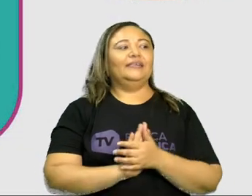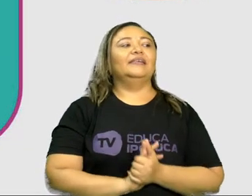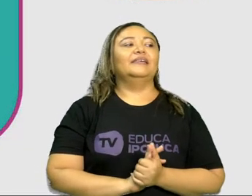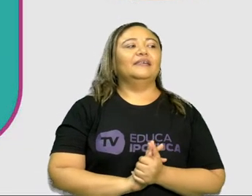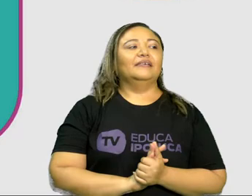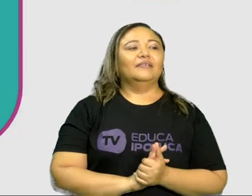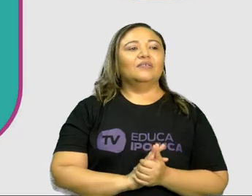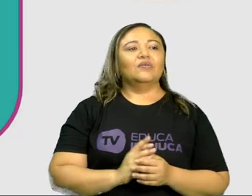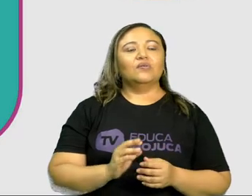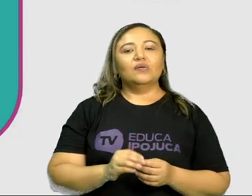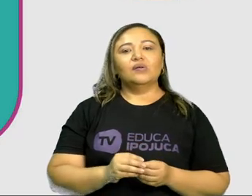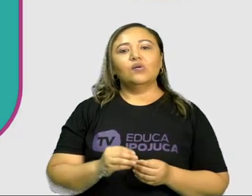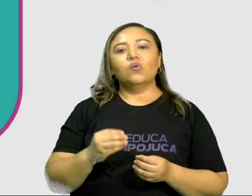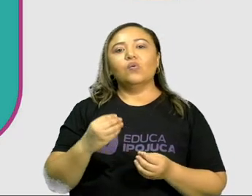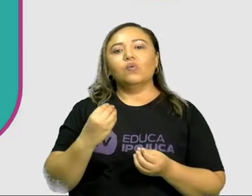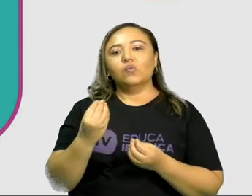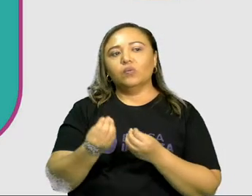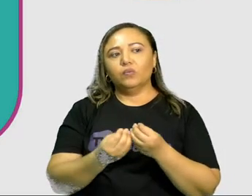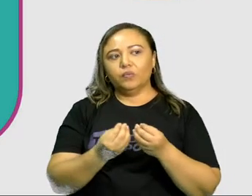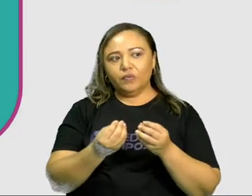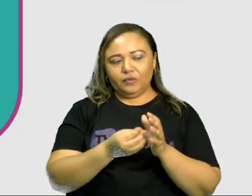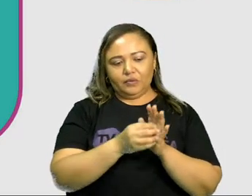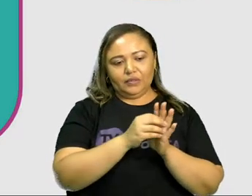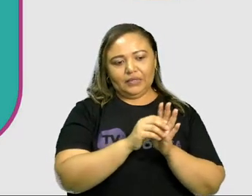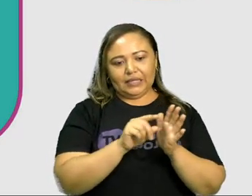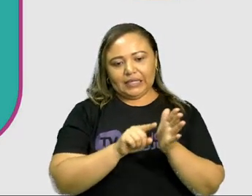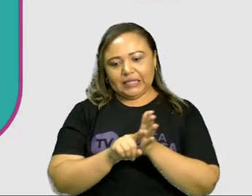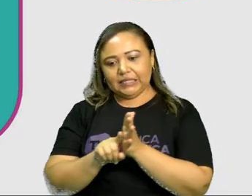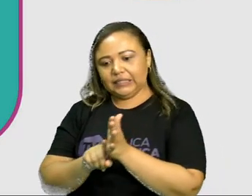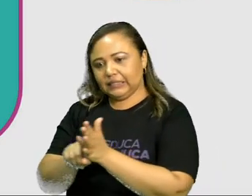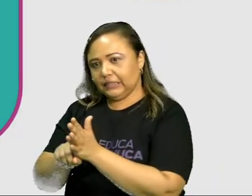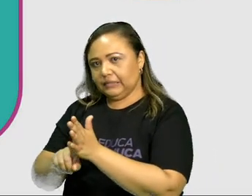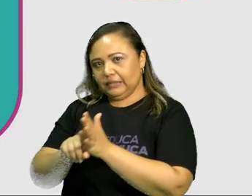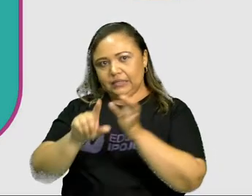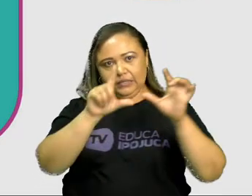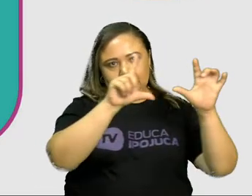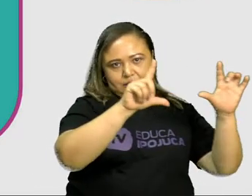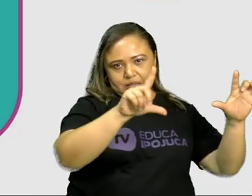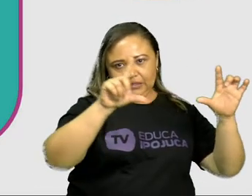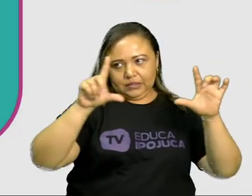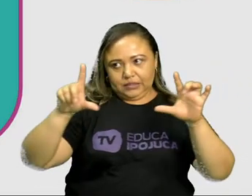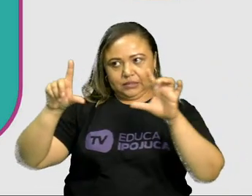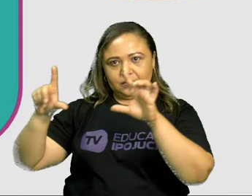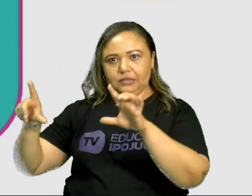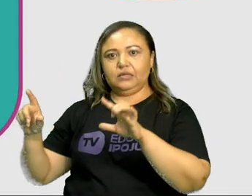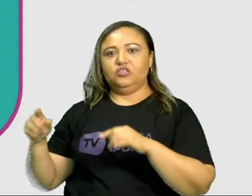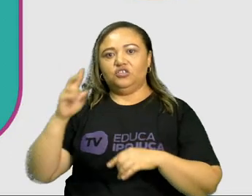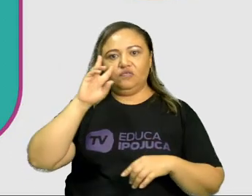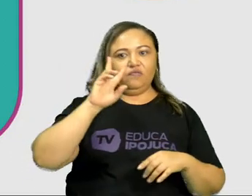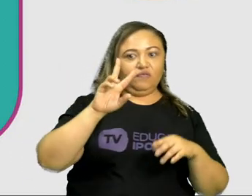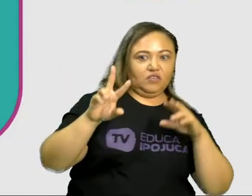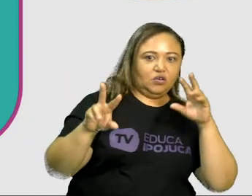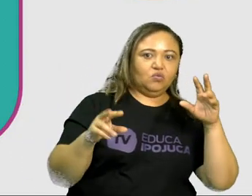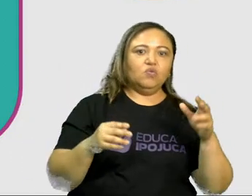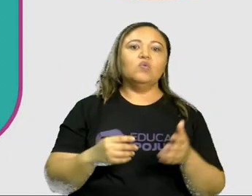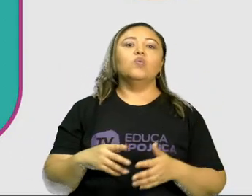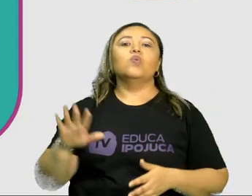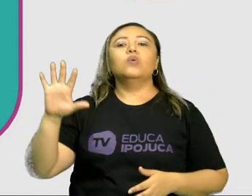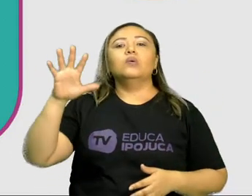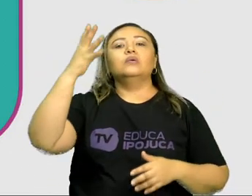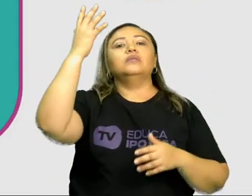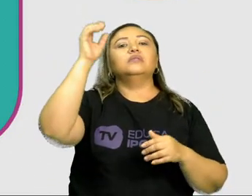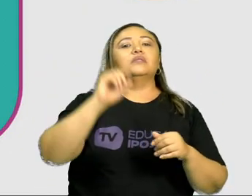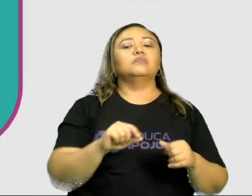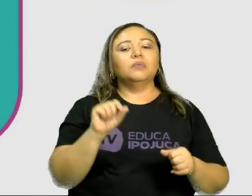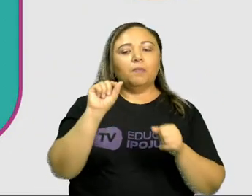Como podemos compreender, nas análises das tirinhas anteriores, um acontecimento pode ser relatado de várias formas.